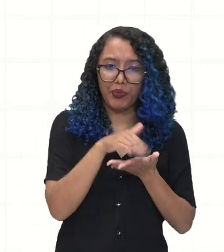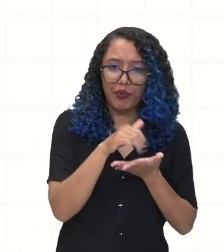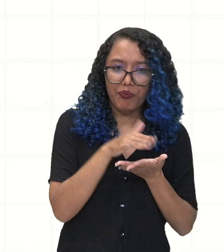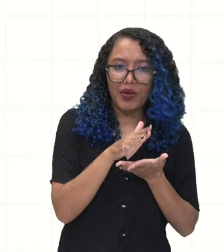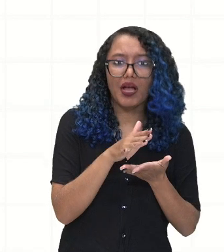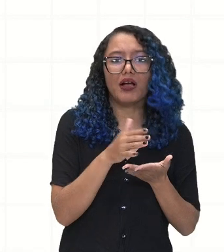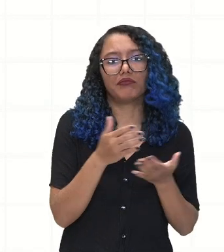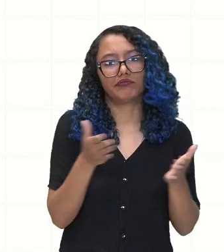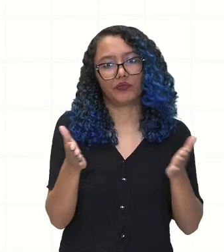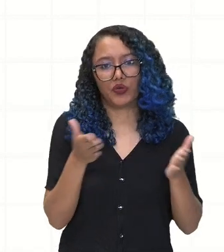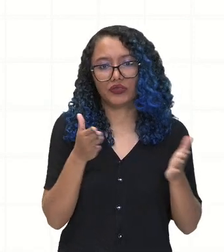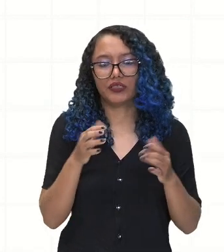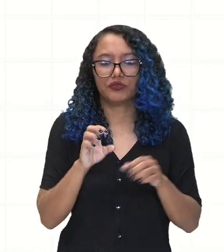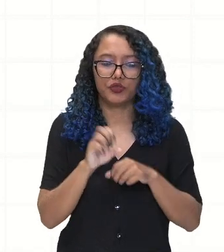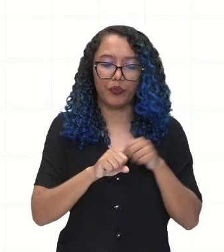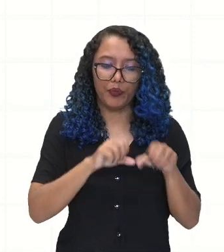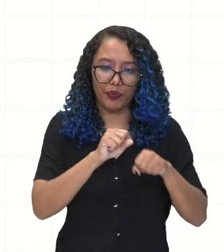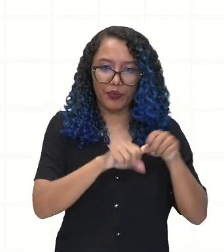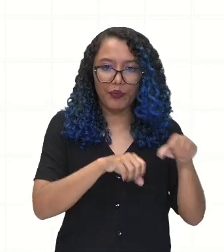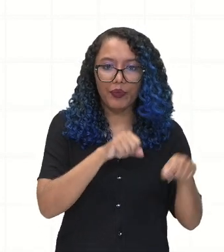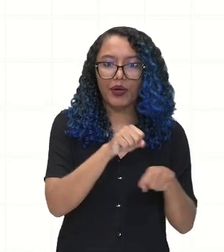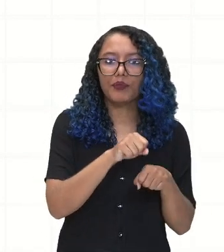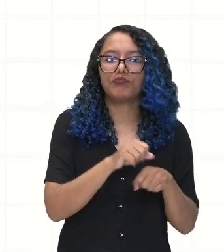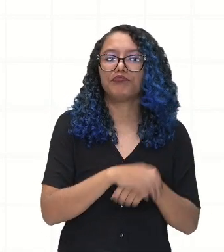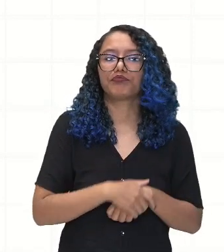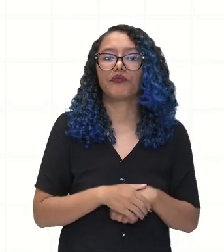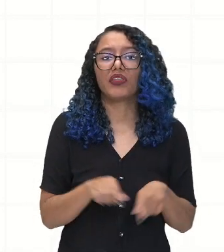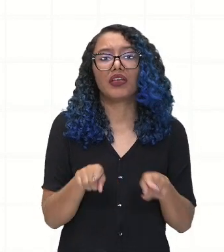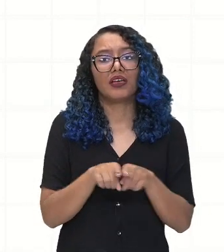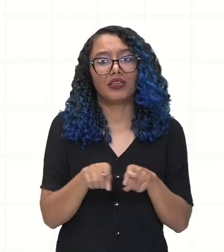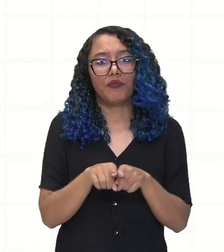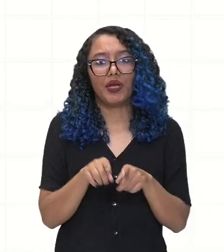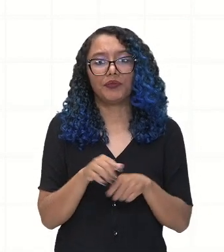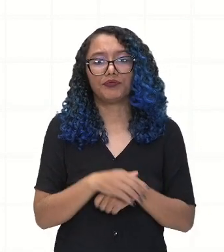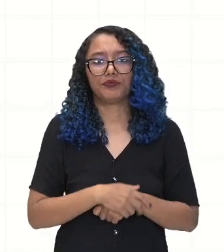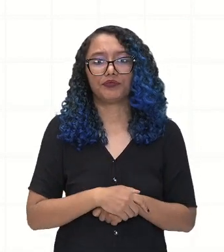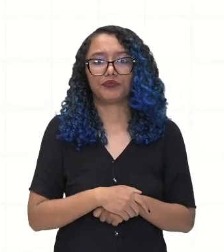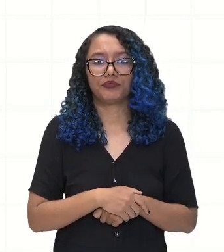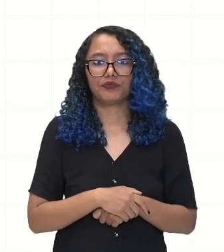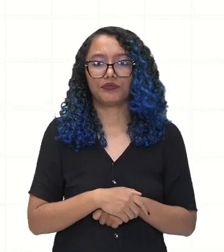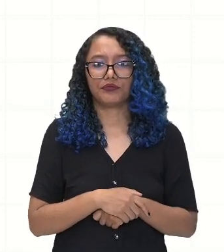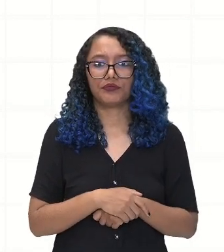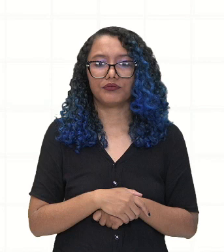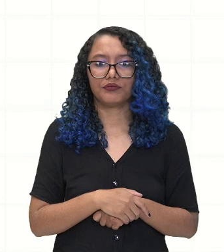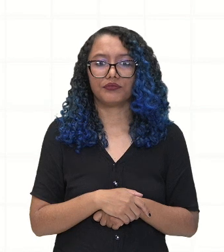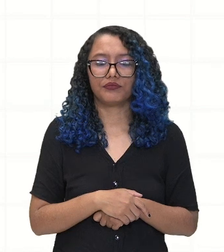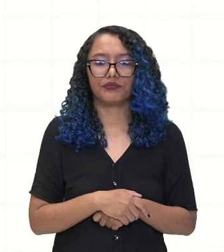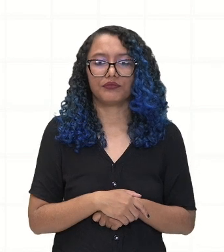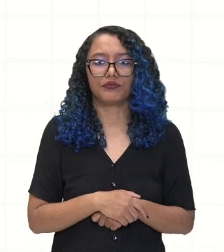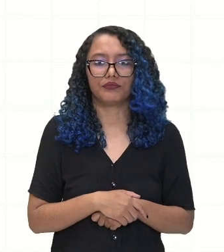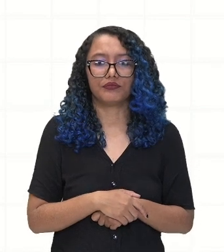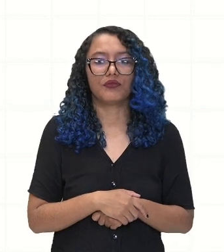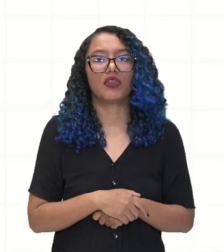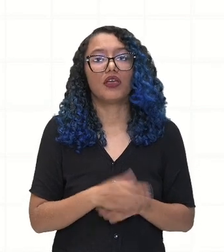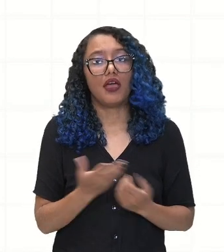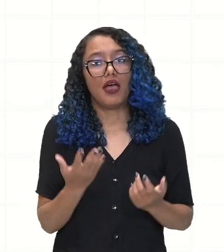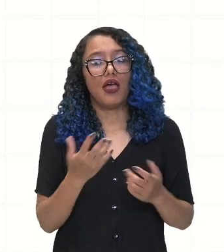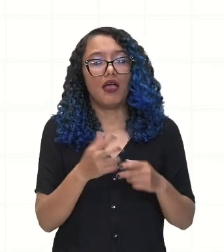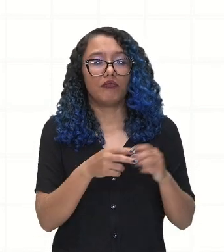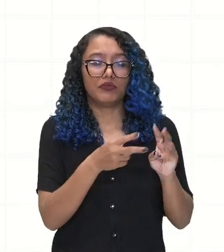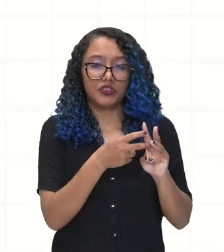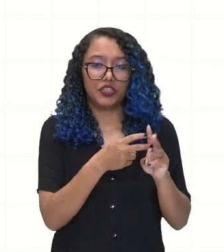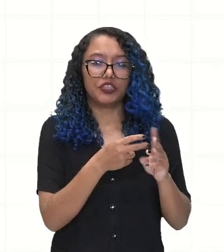territorial. E vamos observar também o extermínio da população indígena que vai ocorrer gradativamente